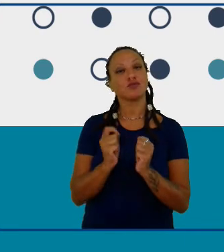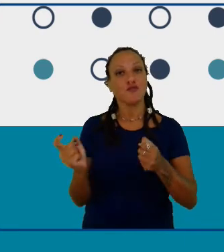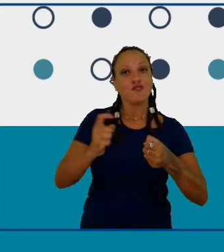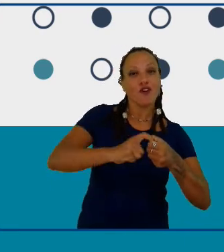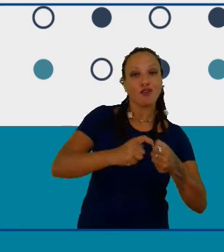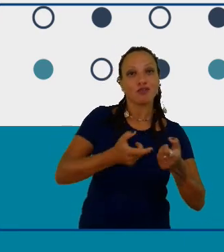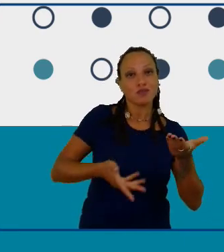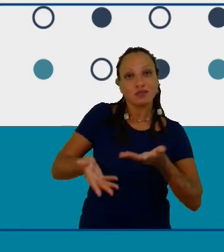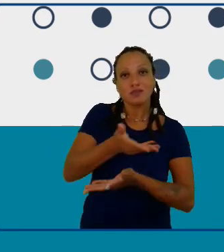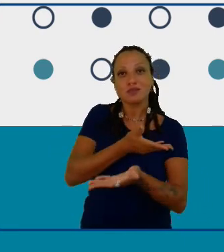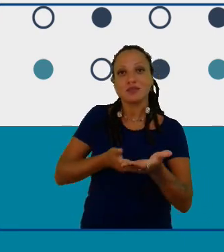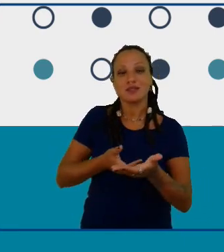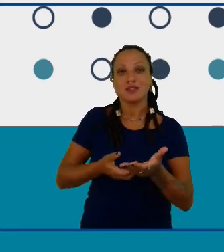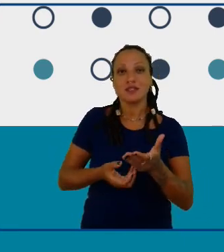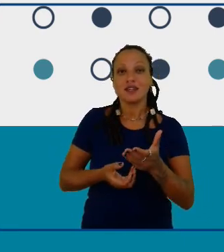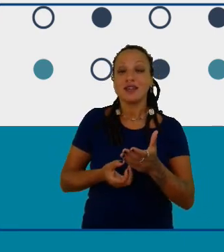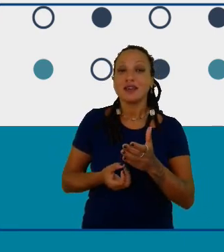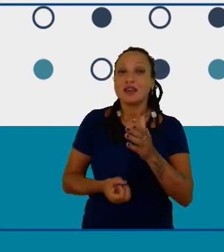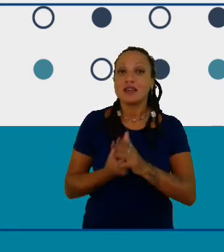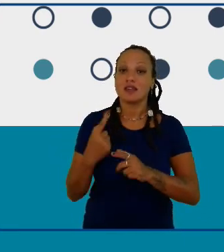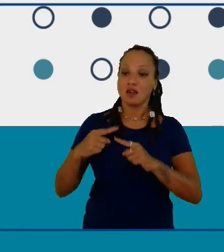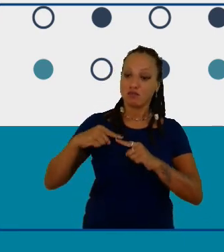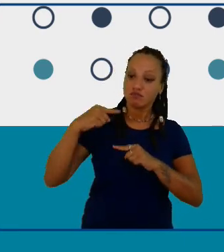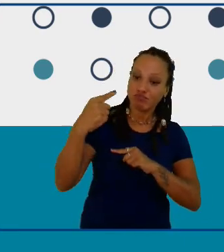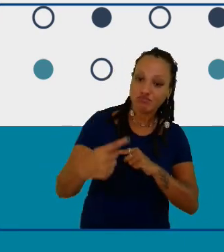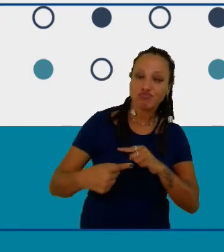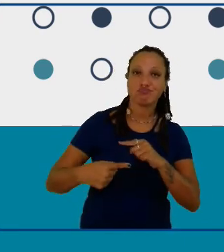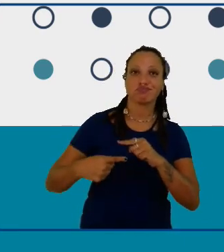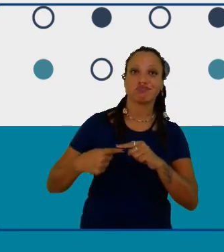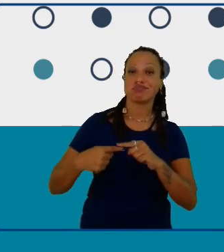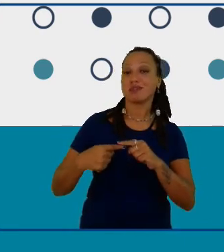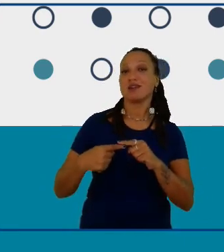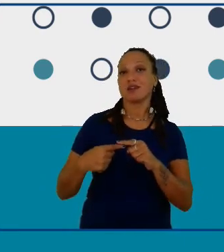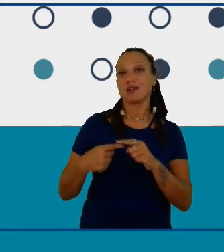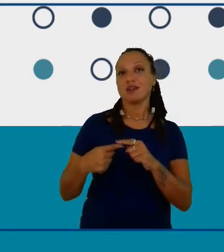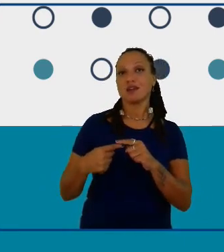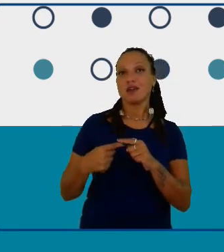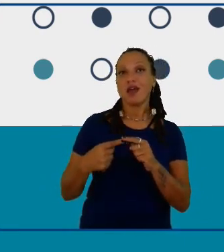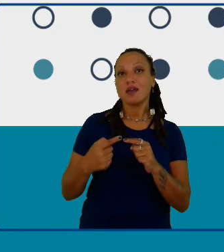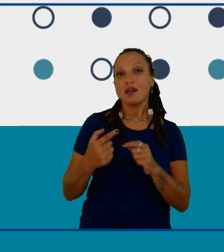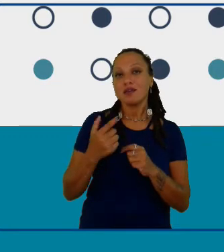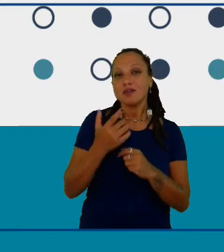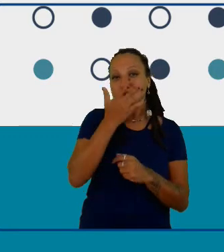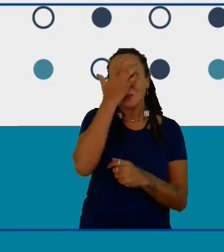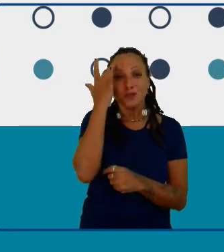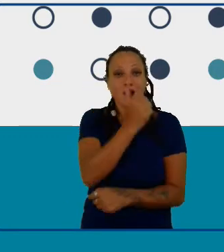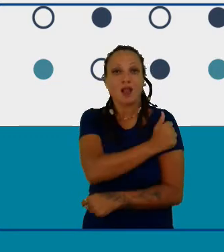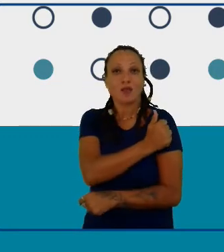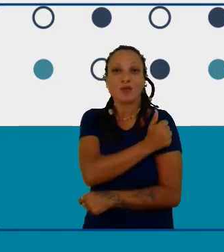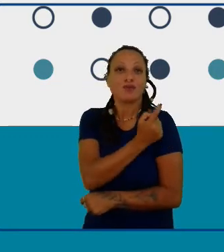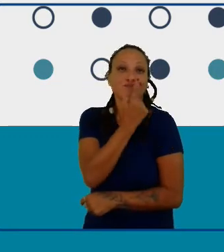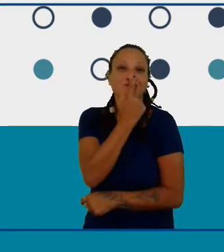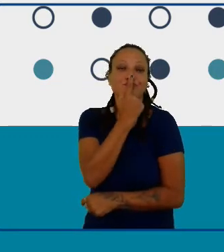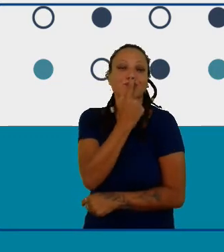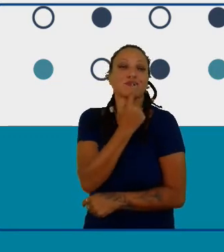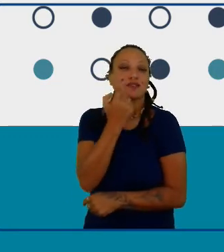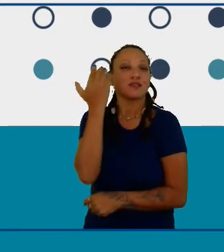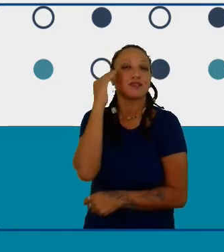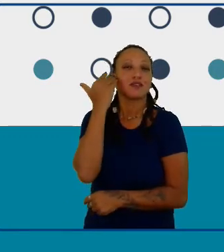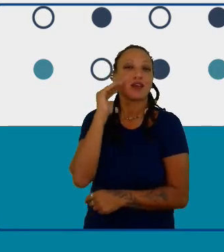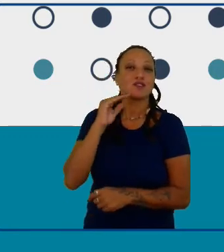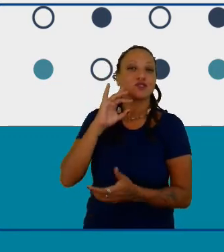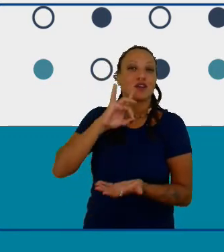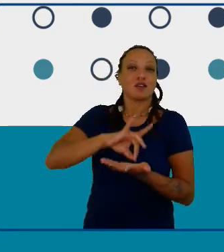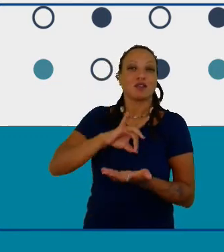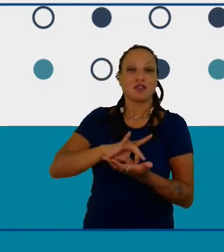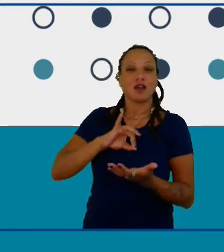aí crie um ciclo que seja um ciclo que aproxime mais os estudantes da realidade e dos conceitos que vão estar sendo trabalhados